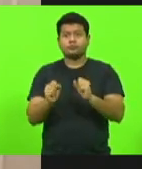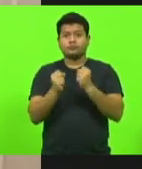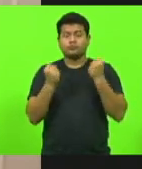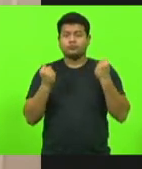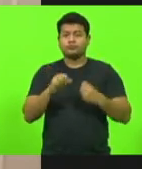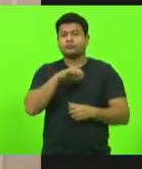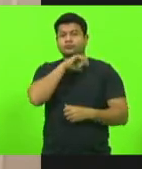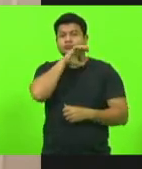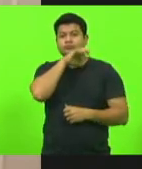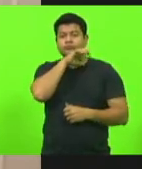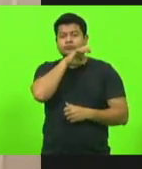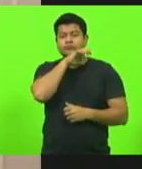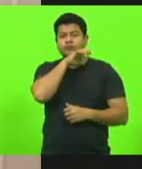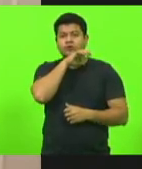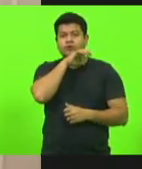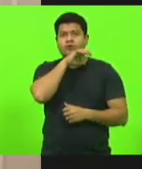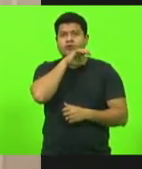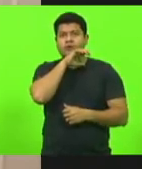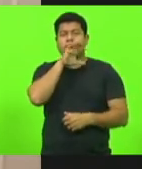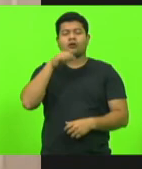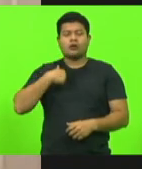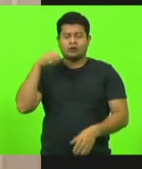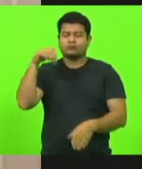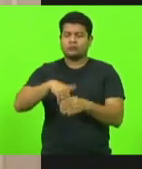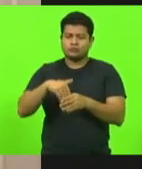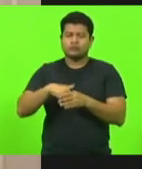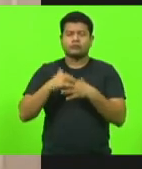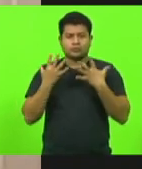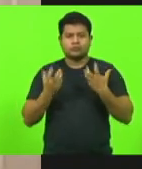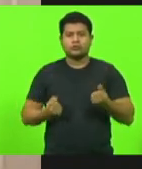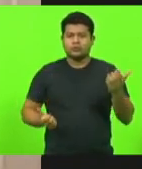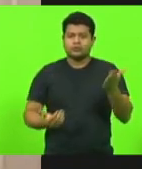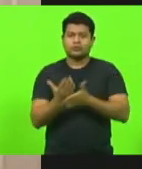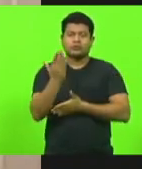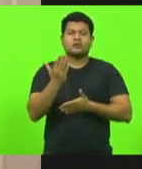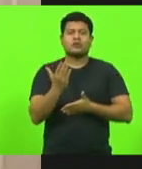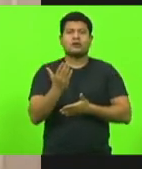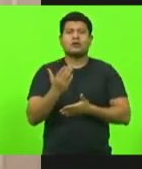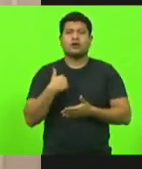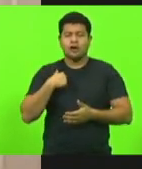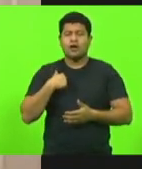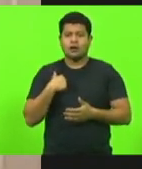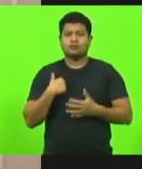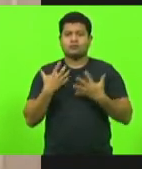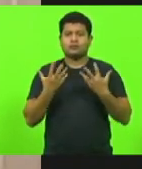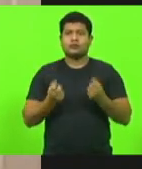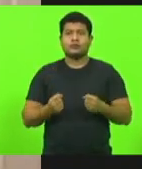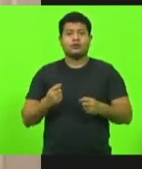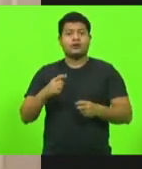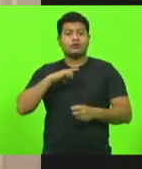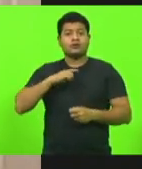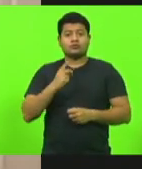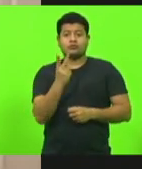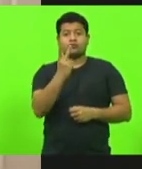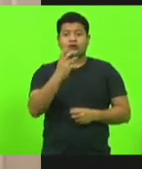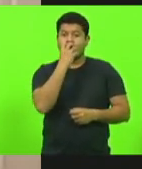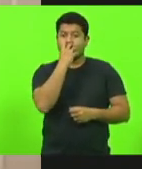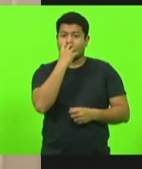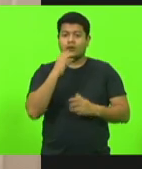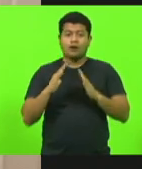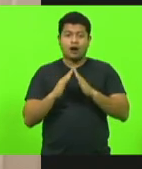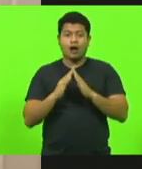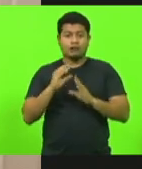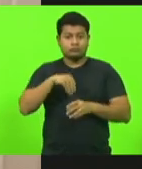dos animais. Votei a favor. Sou a favor. Tem dois cães em casa. Agora,